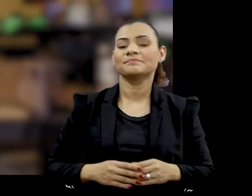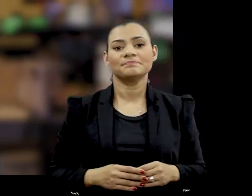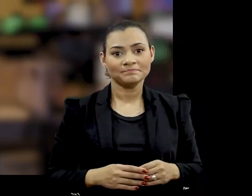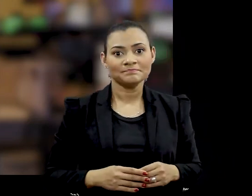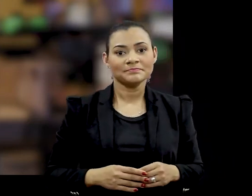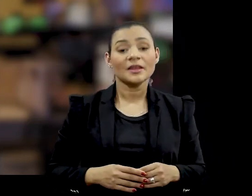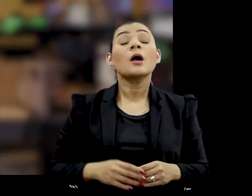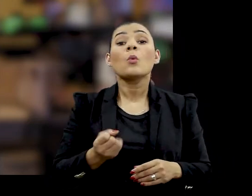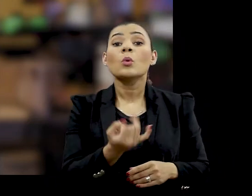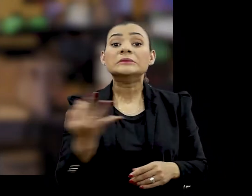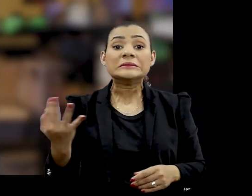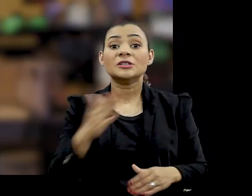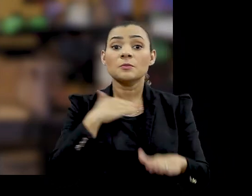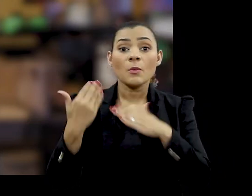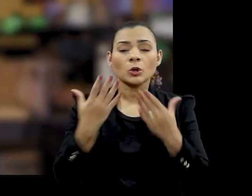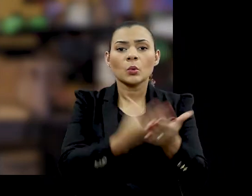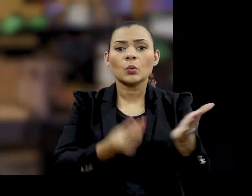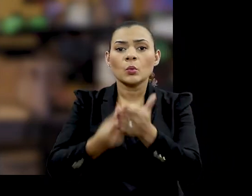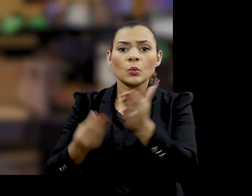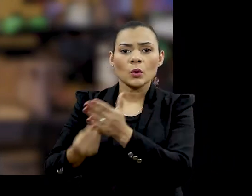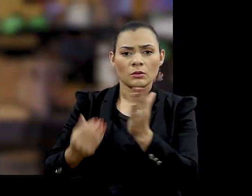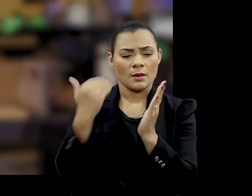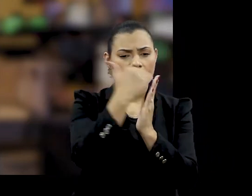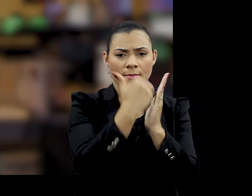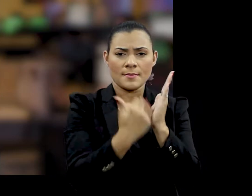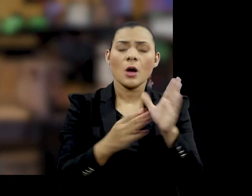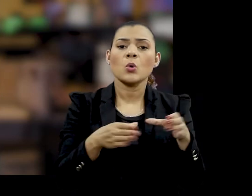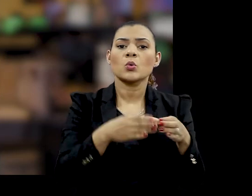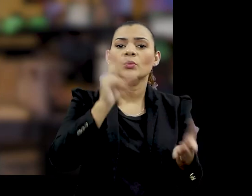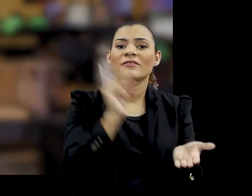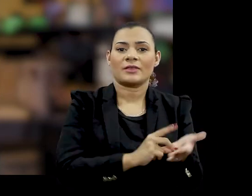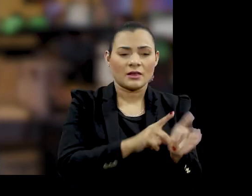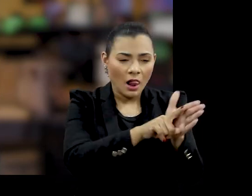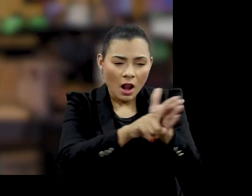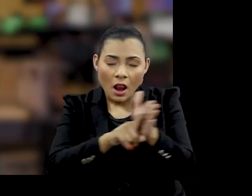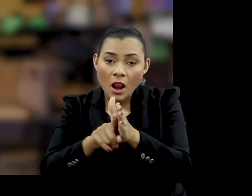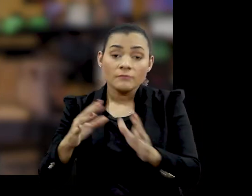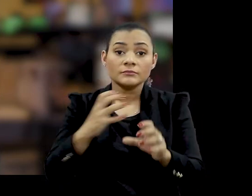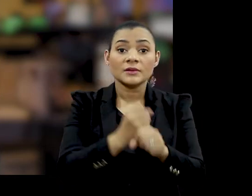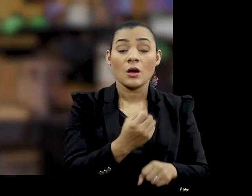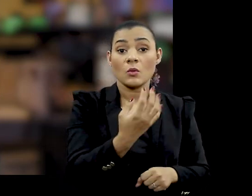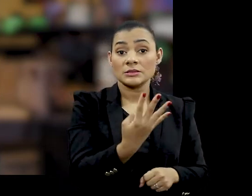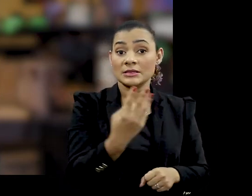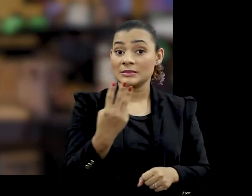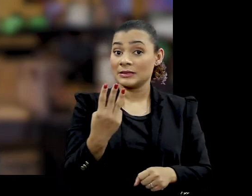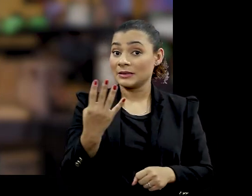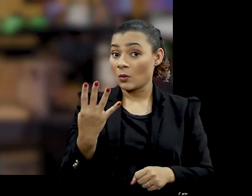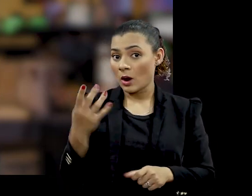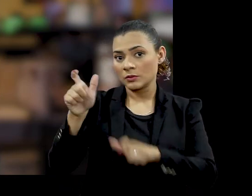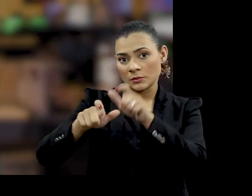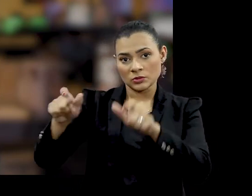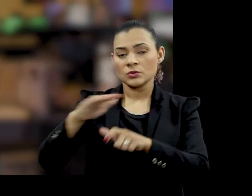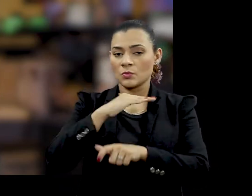O número oficial de mortos e desaparecidos De acordo com a Comissão Nacional da Verdade Aponta que 434